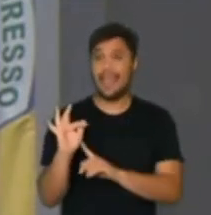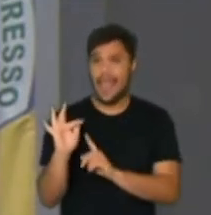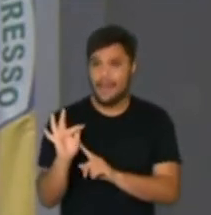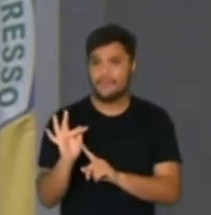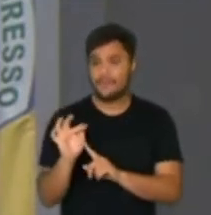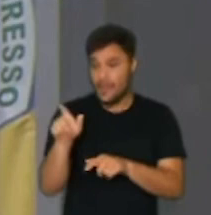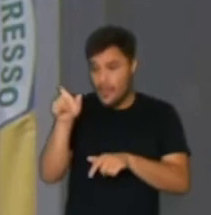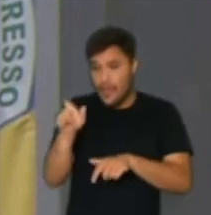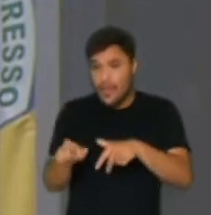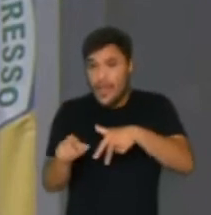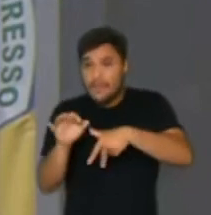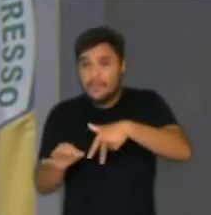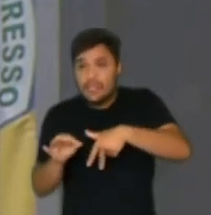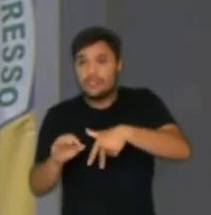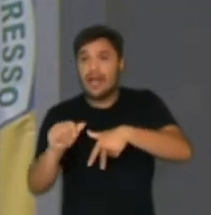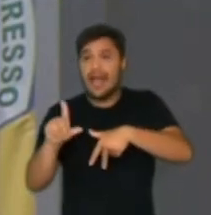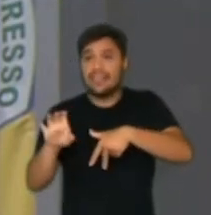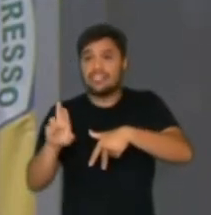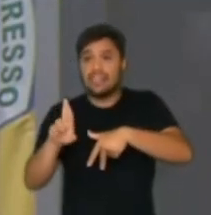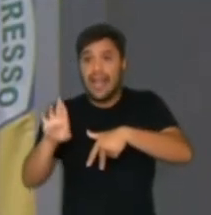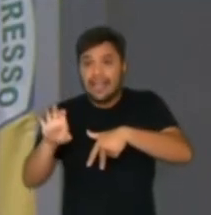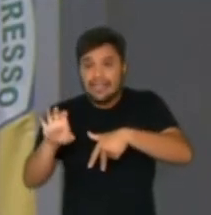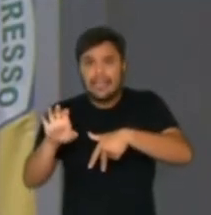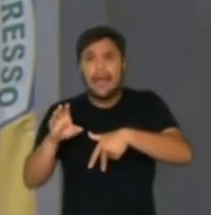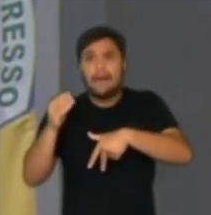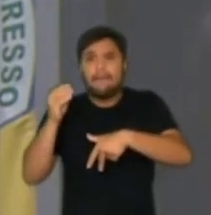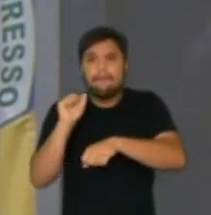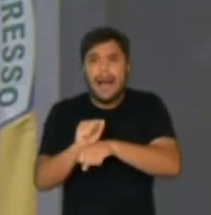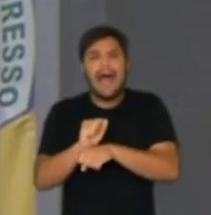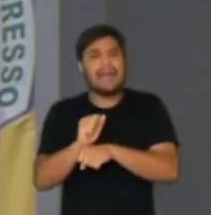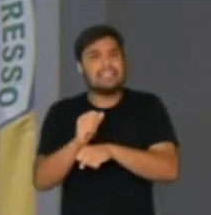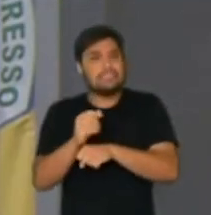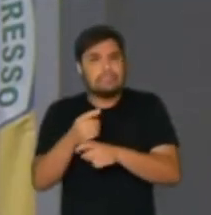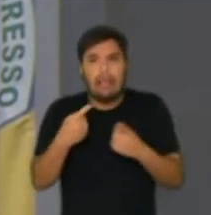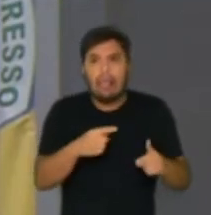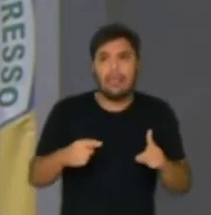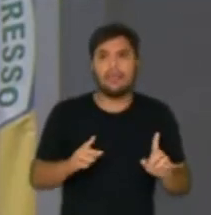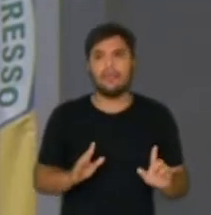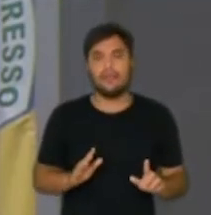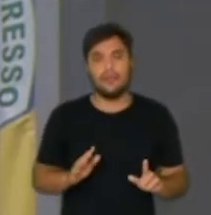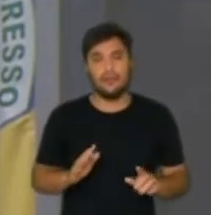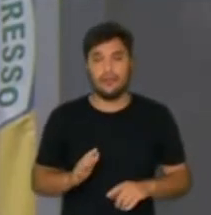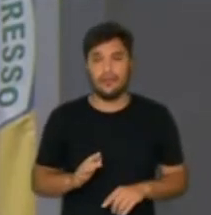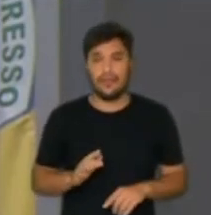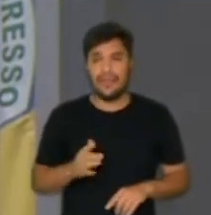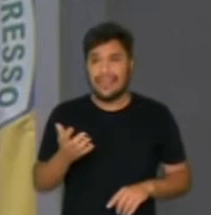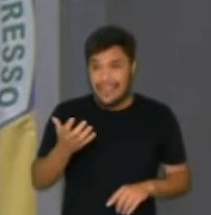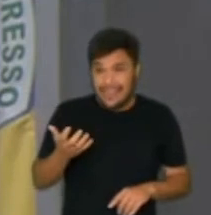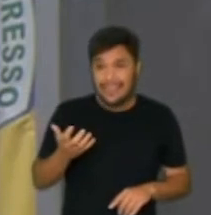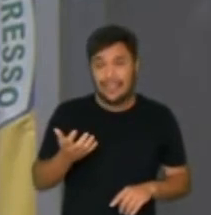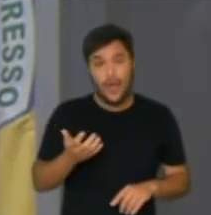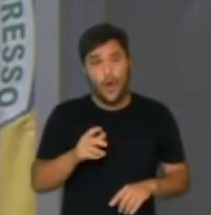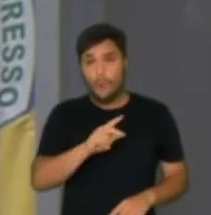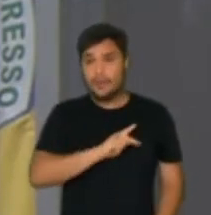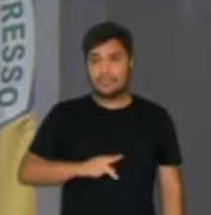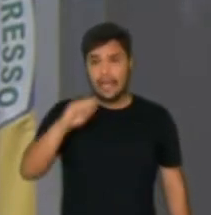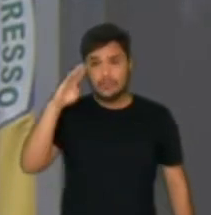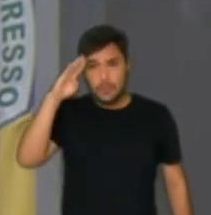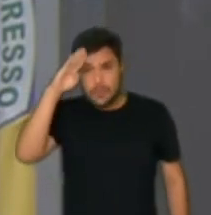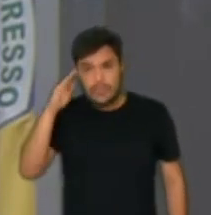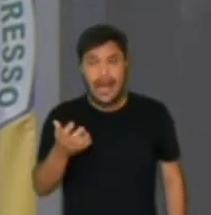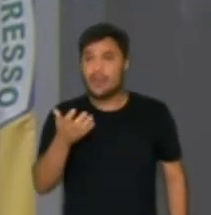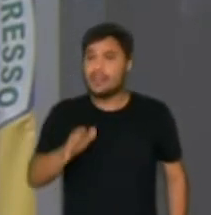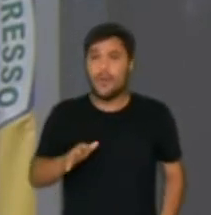pessoa do Sr. Alexandre de Moraes, pare de esticar essa corda e perceba que quem nunca quis ruptura foi o presidente da República, Jair